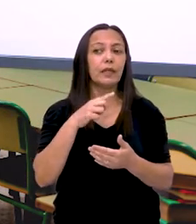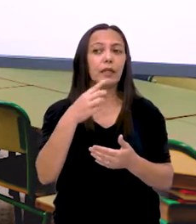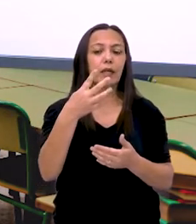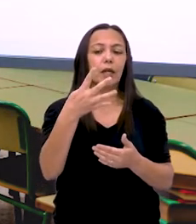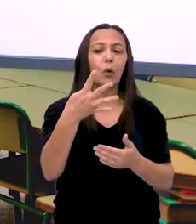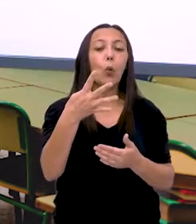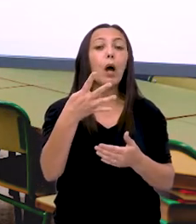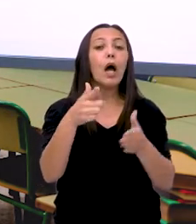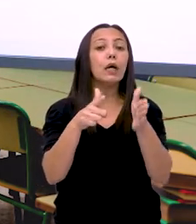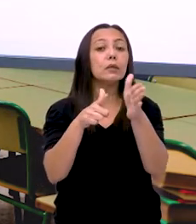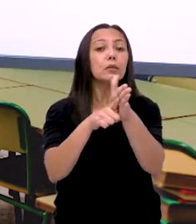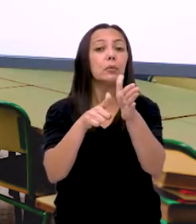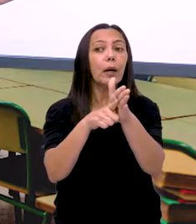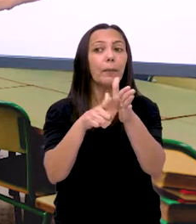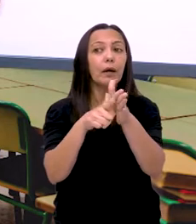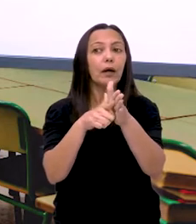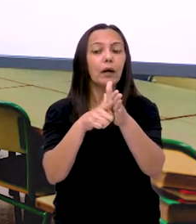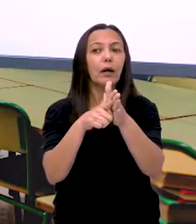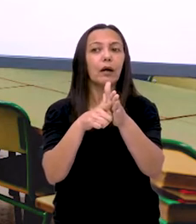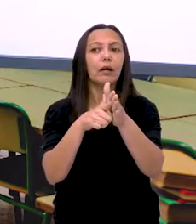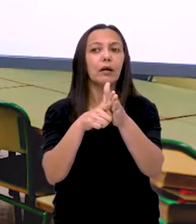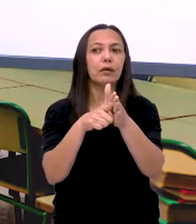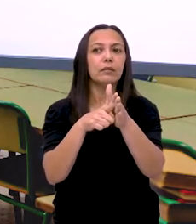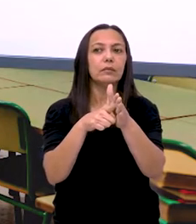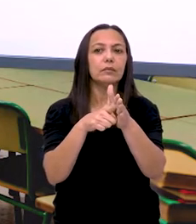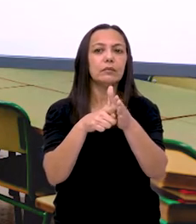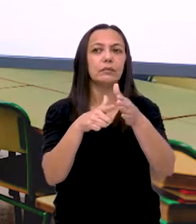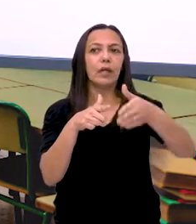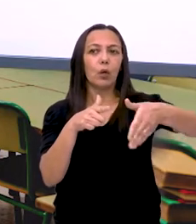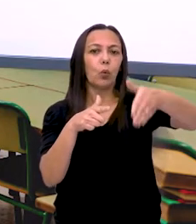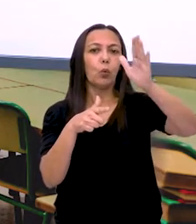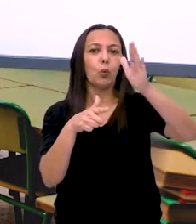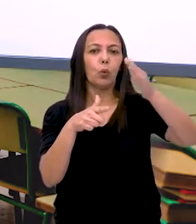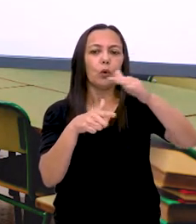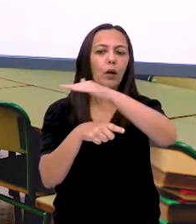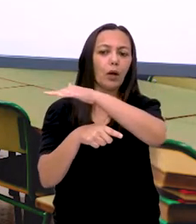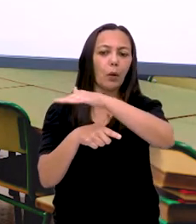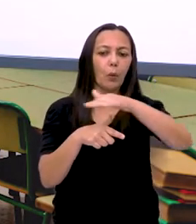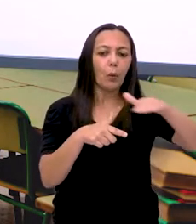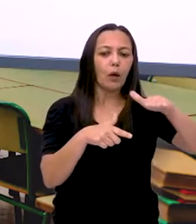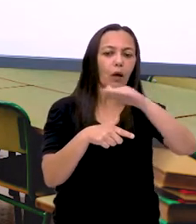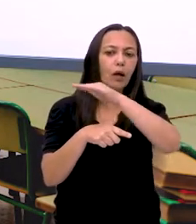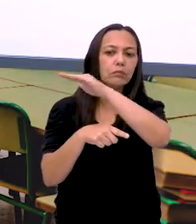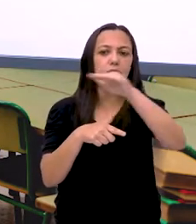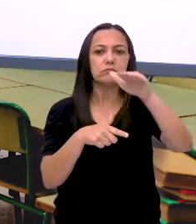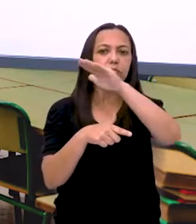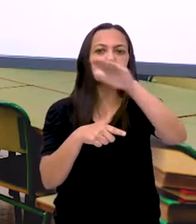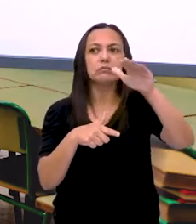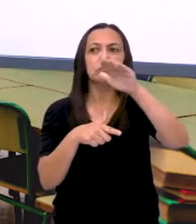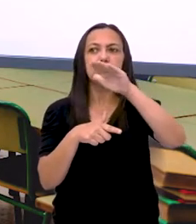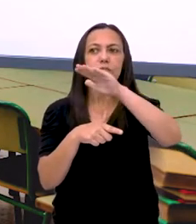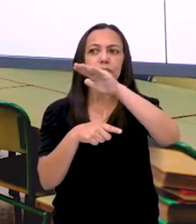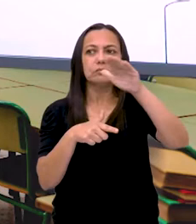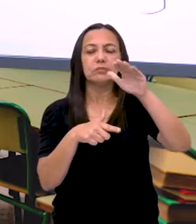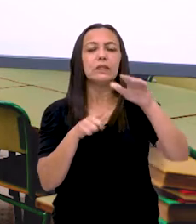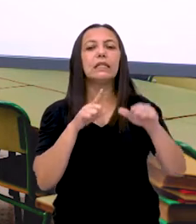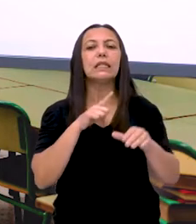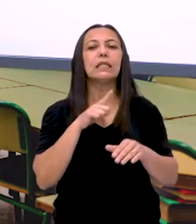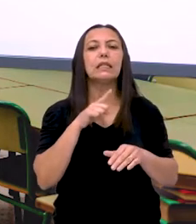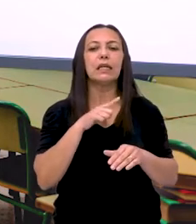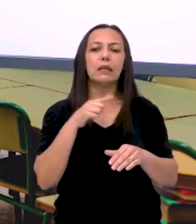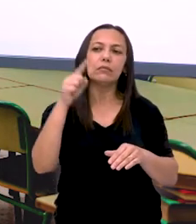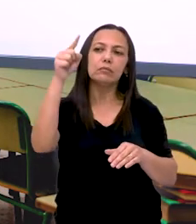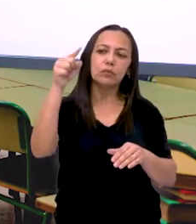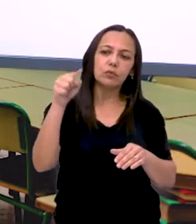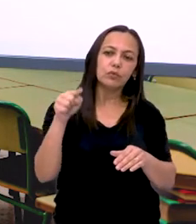quatro cédulas. Olha só. Quatro colunzinhas. E